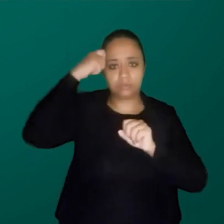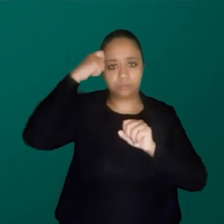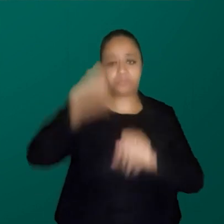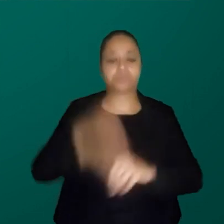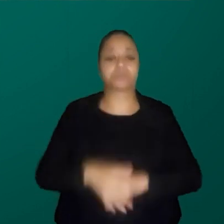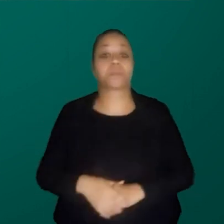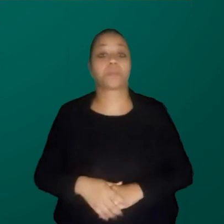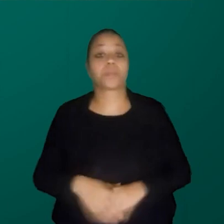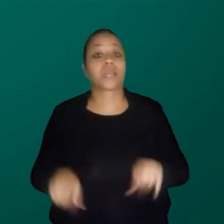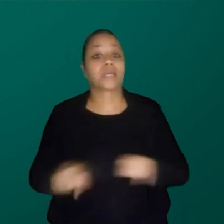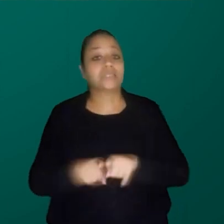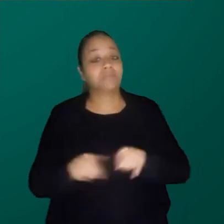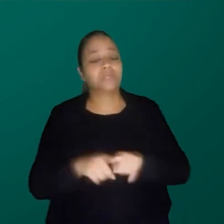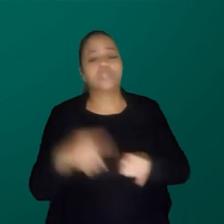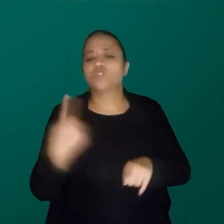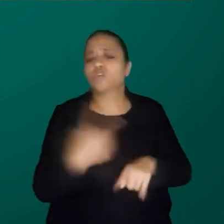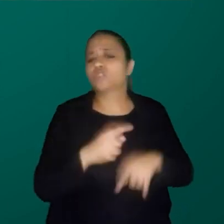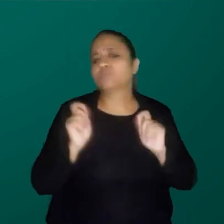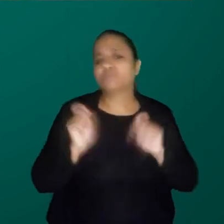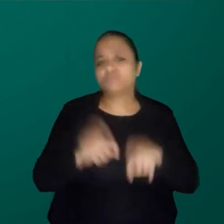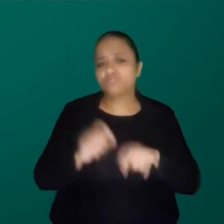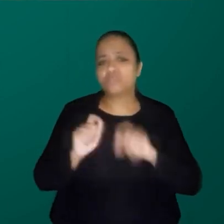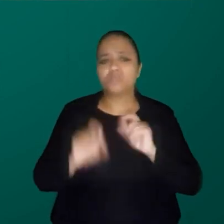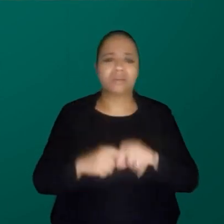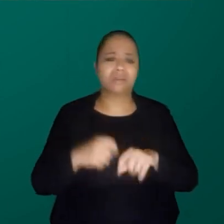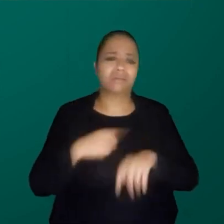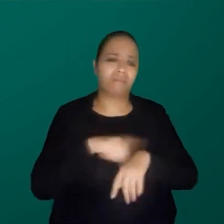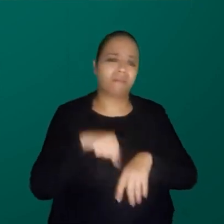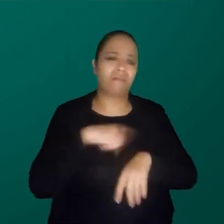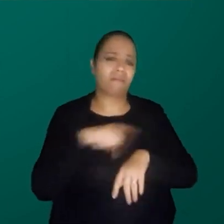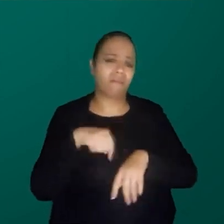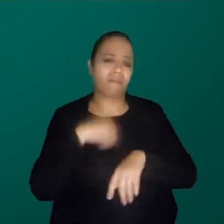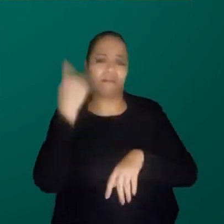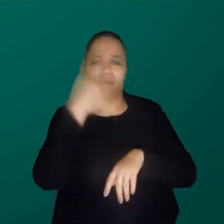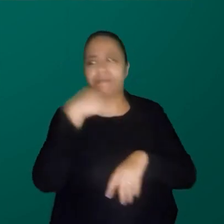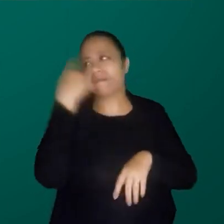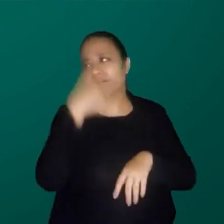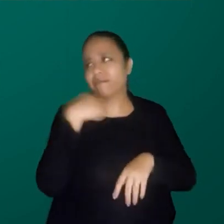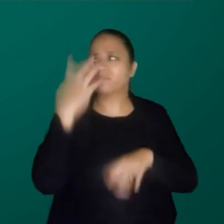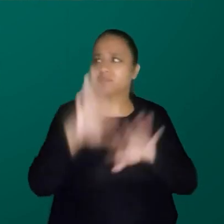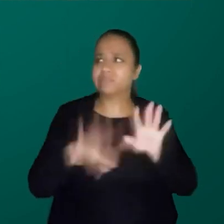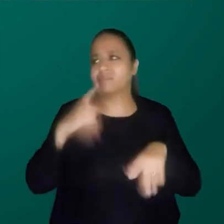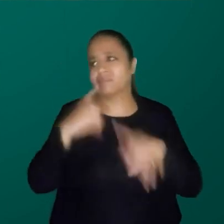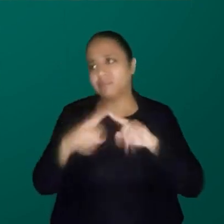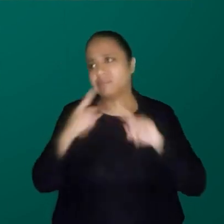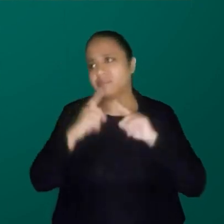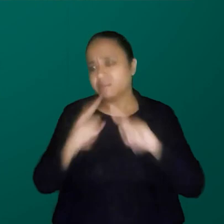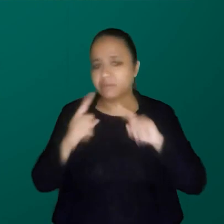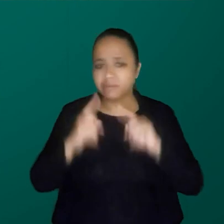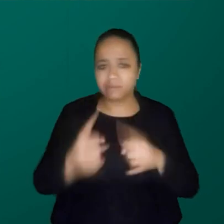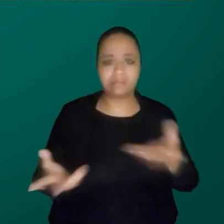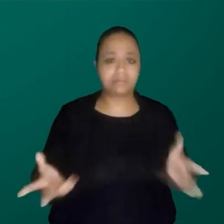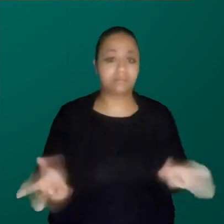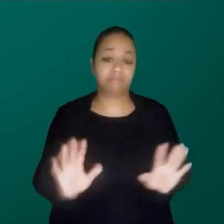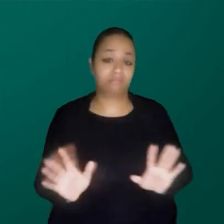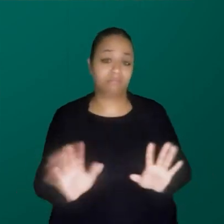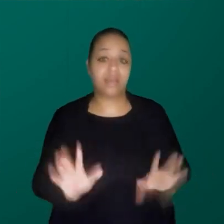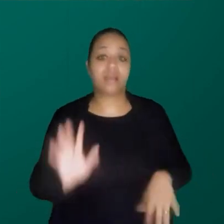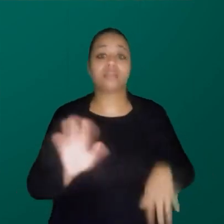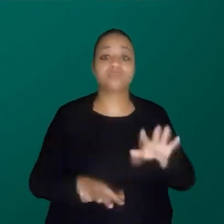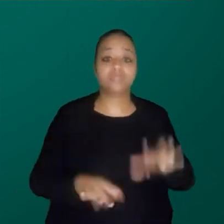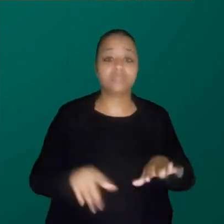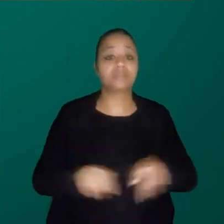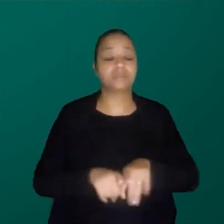a gente podia ficar horas e horas se lamentando, se lamureando, e a gente faz às vezes,